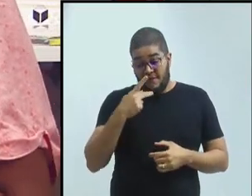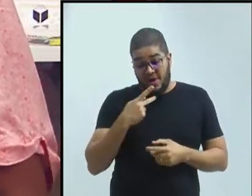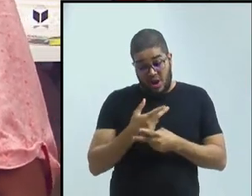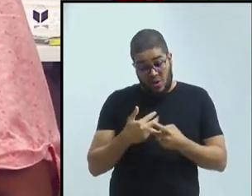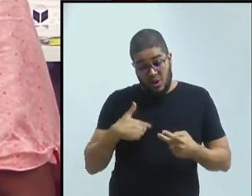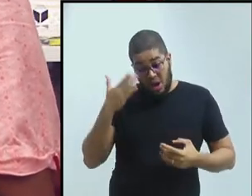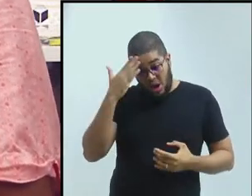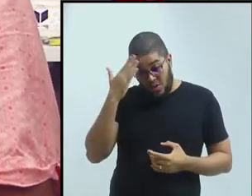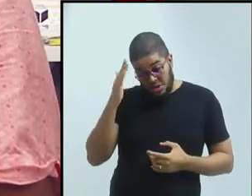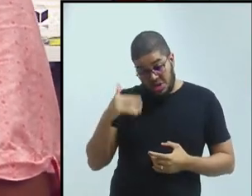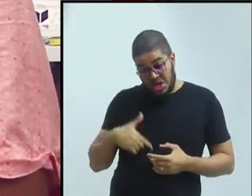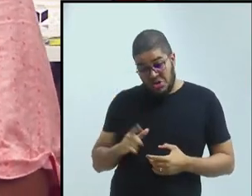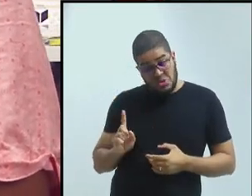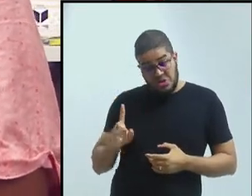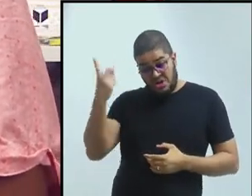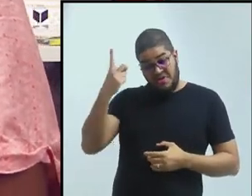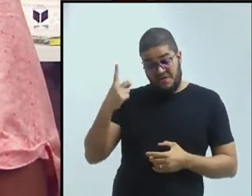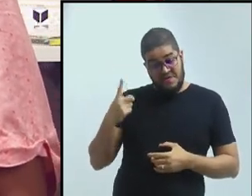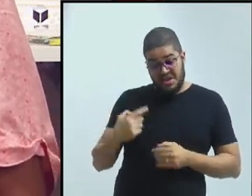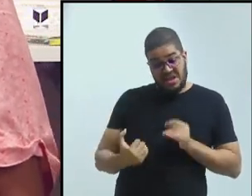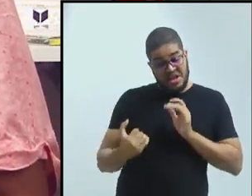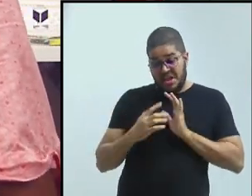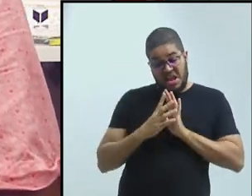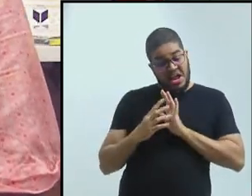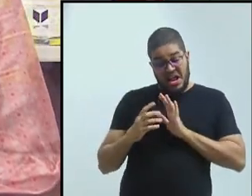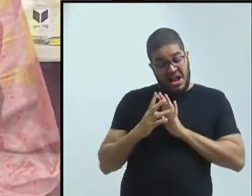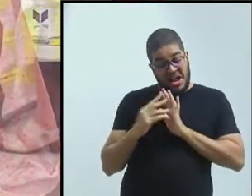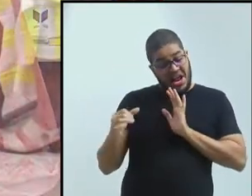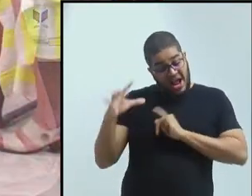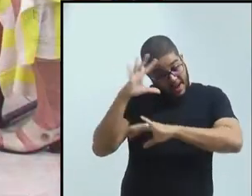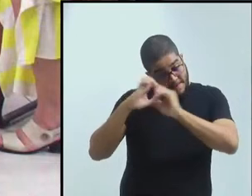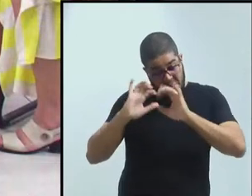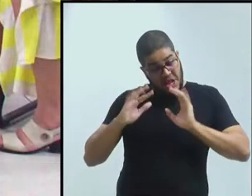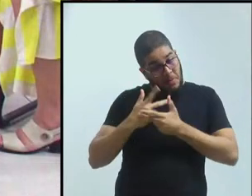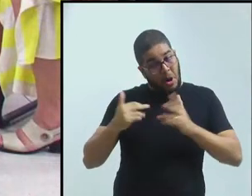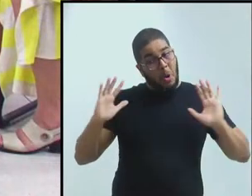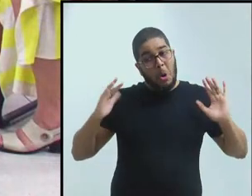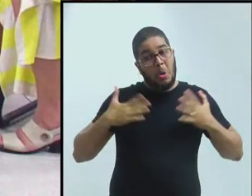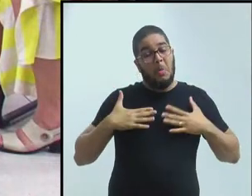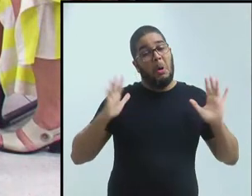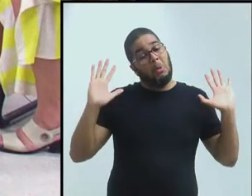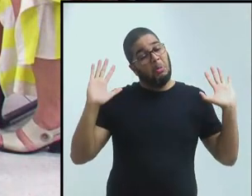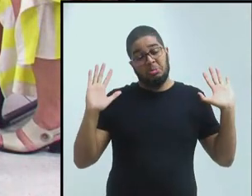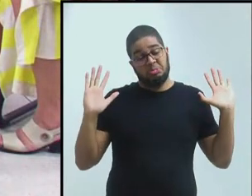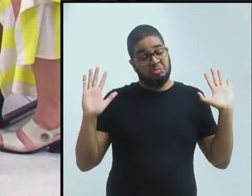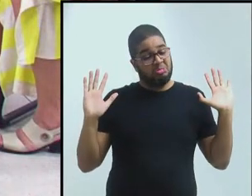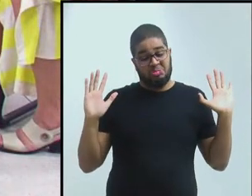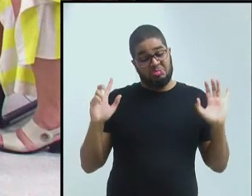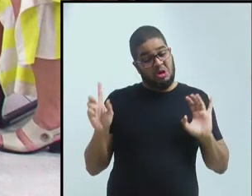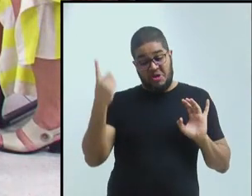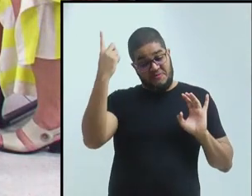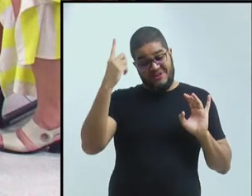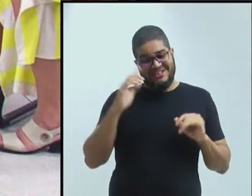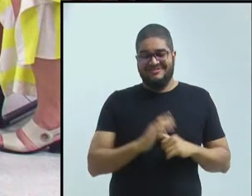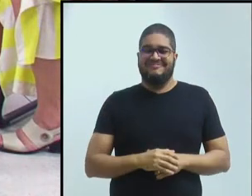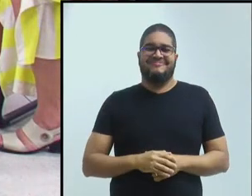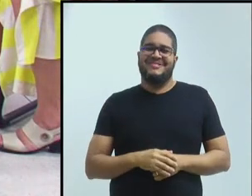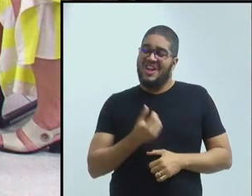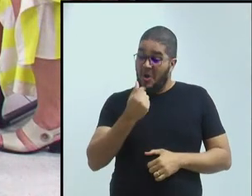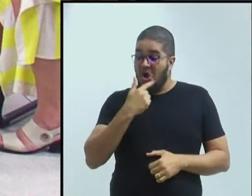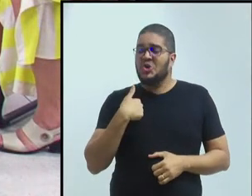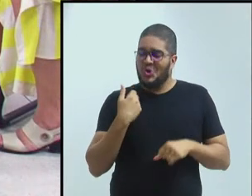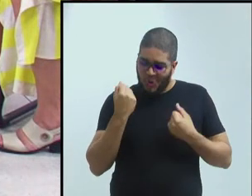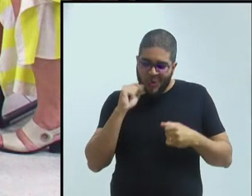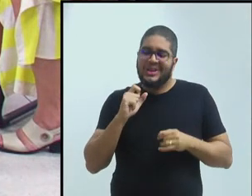que se virem para aprender alguma coisa comigo, mas eu não sei o eles estão aprendendo, mas eu acho que a gente consegue passar alguma